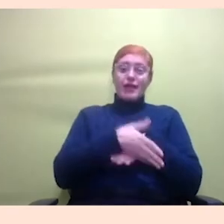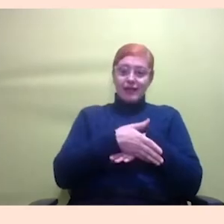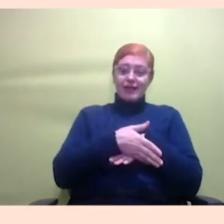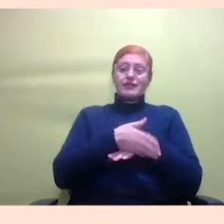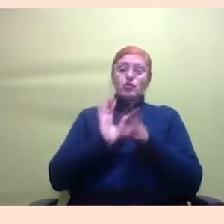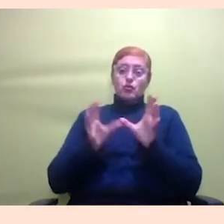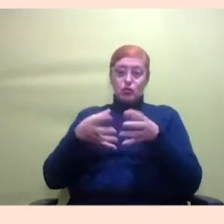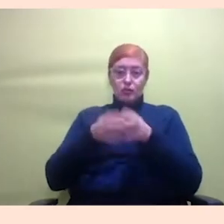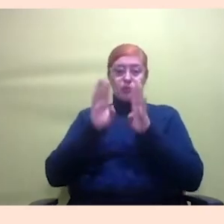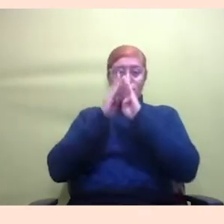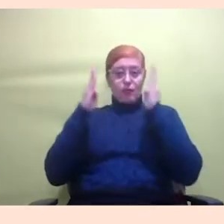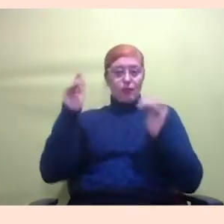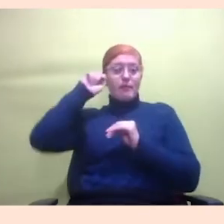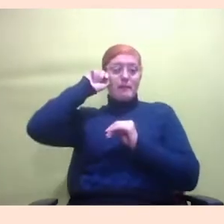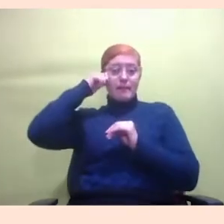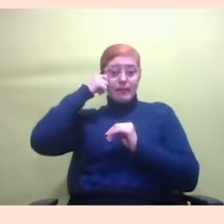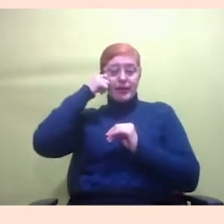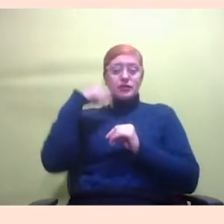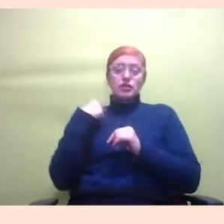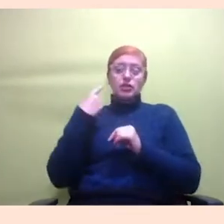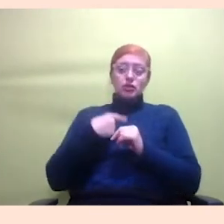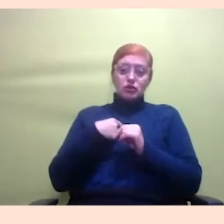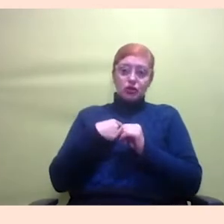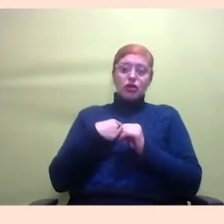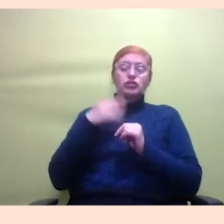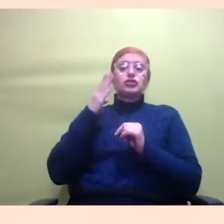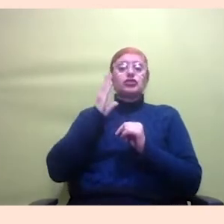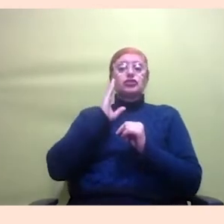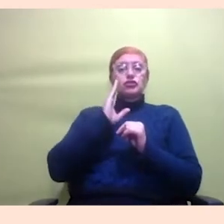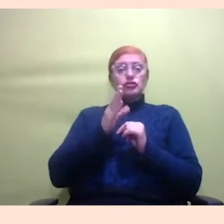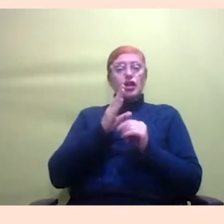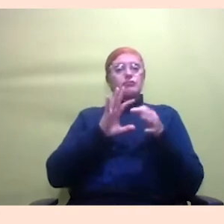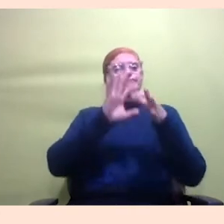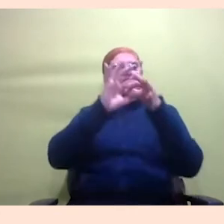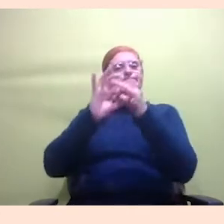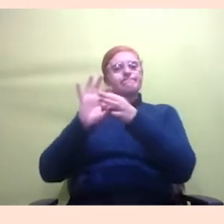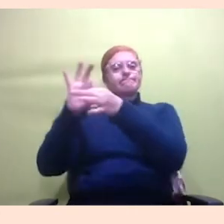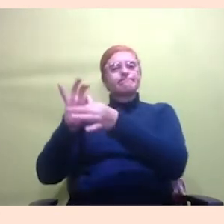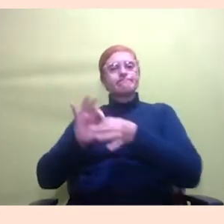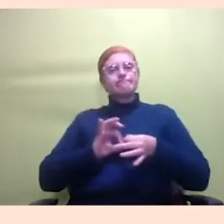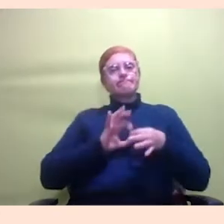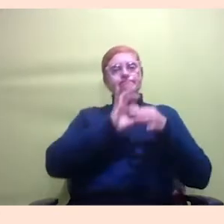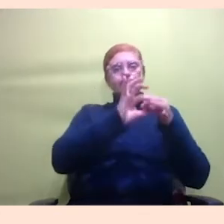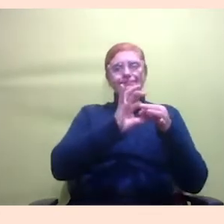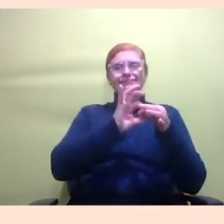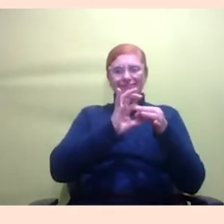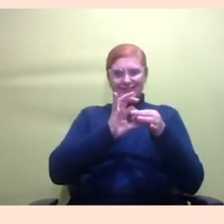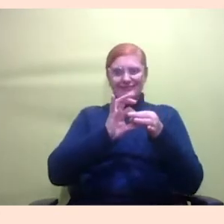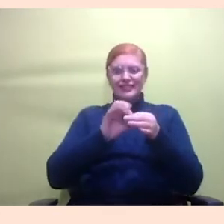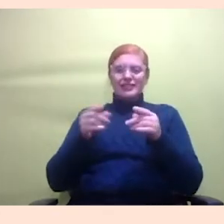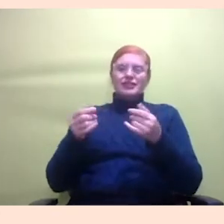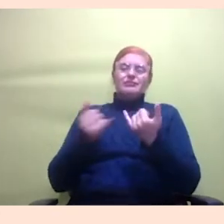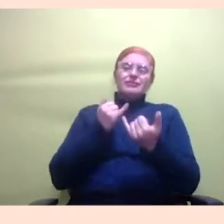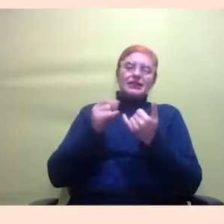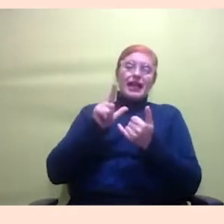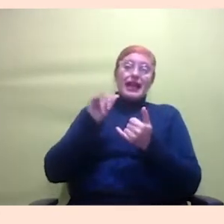Bíblio Preto a gente já começa a colocar as pessoas entre si então se por exemplo Lina estivesse com a gente fazendo um projeto dela e precisa